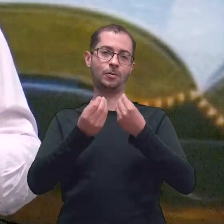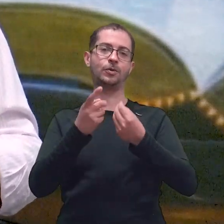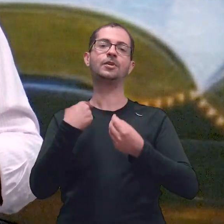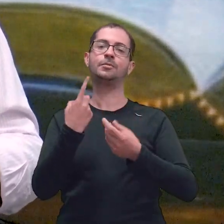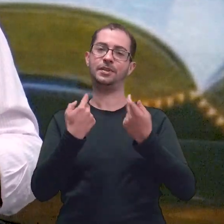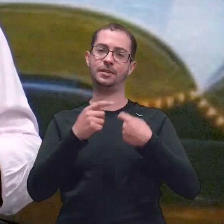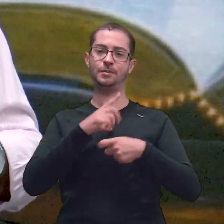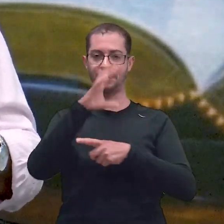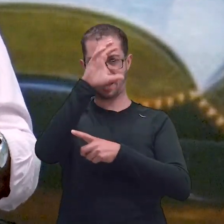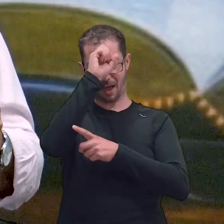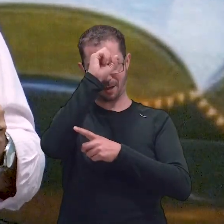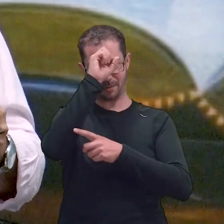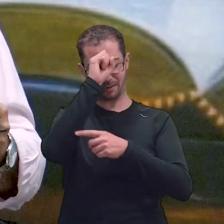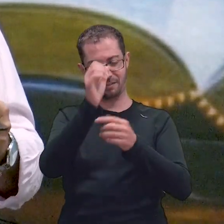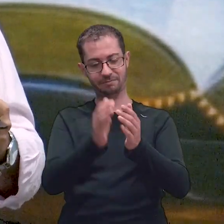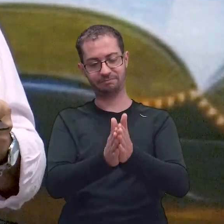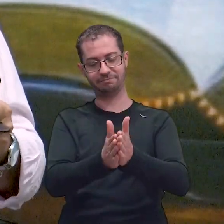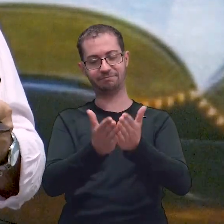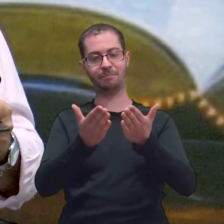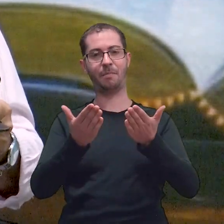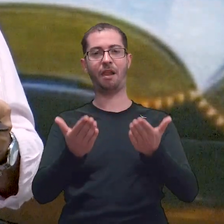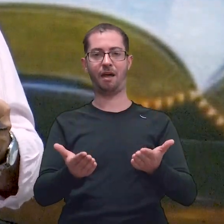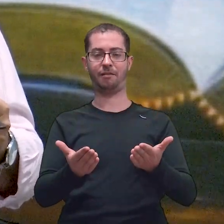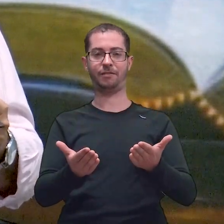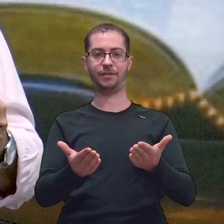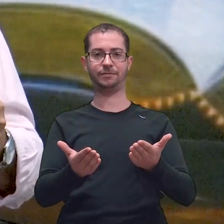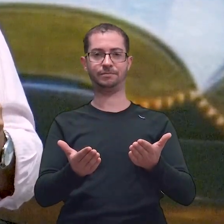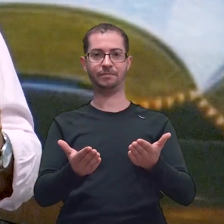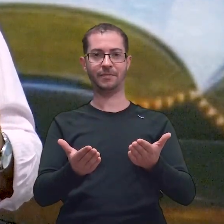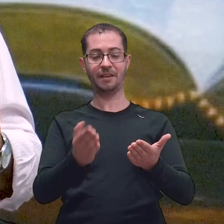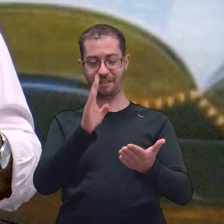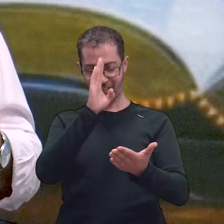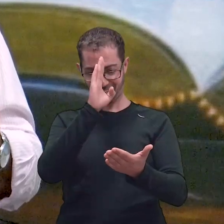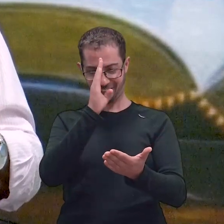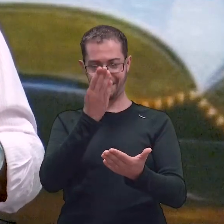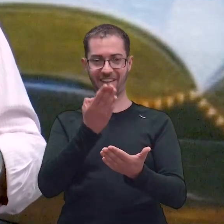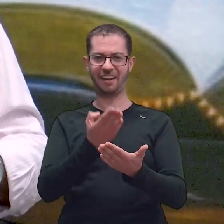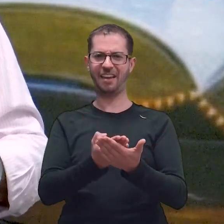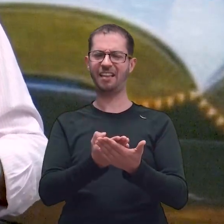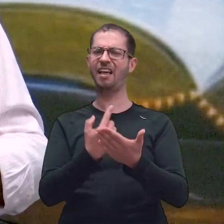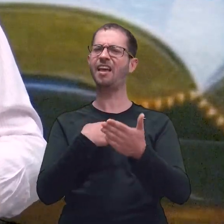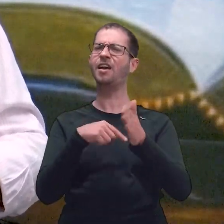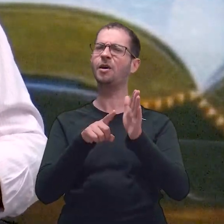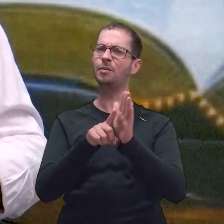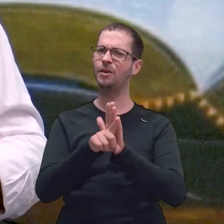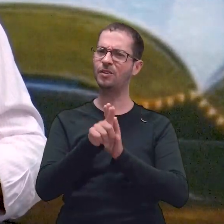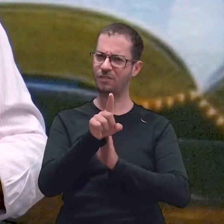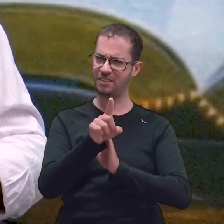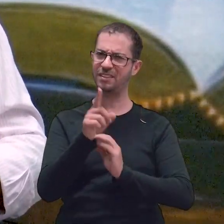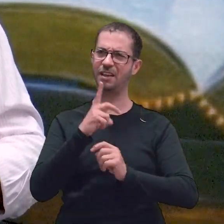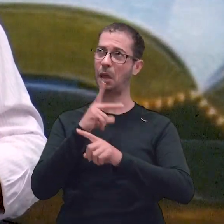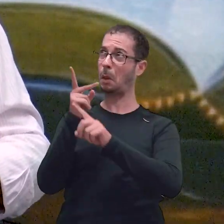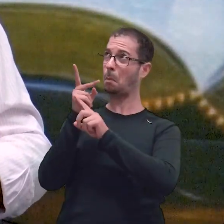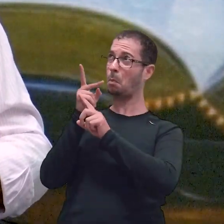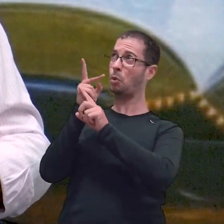de todo o coração. E aqui nós podemos já parar e fazer uma pergunta, né? Será que nós temos buscado o Senhor de todo o coração?